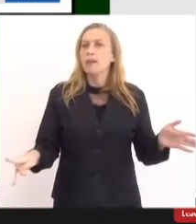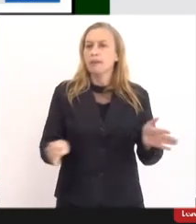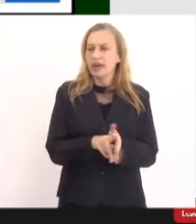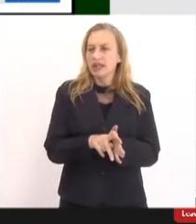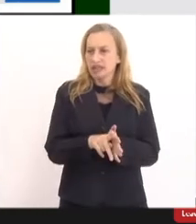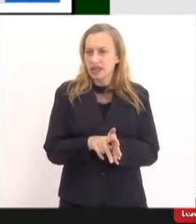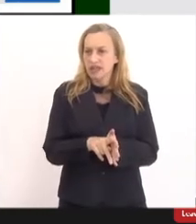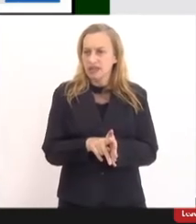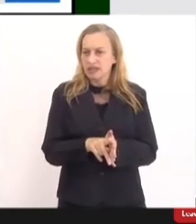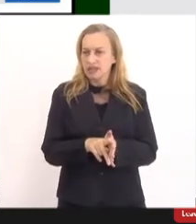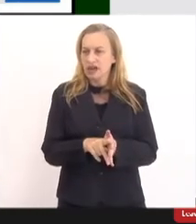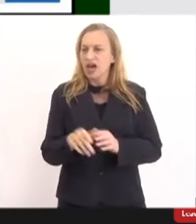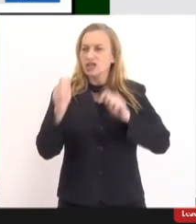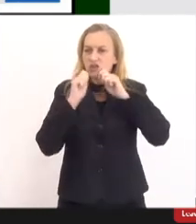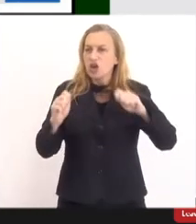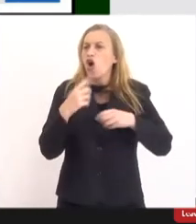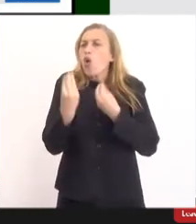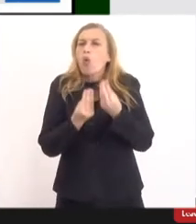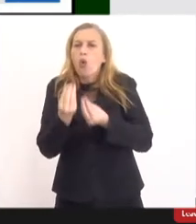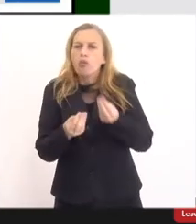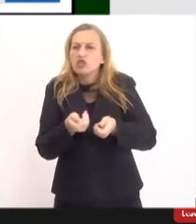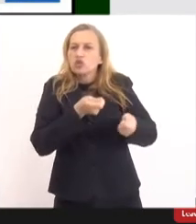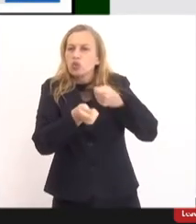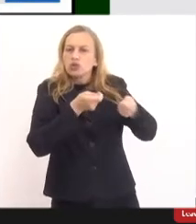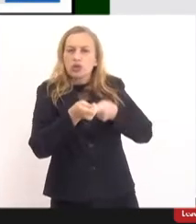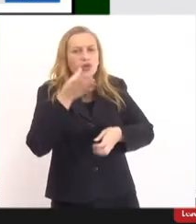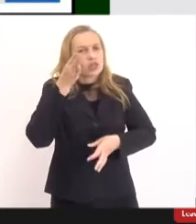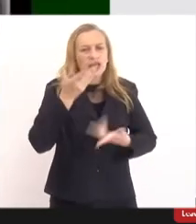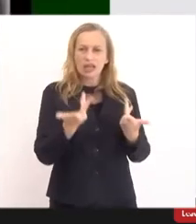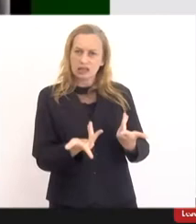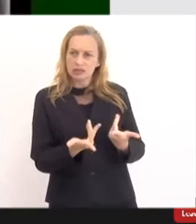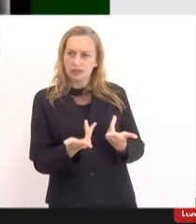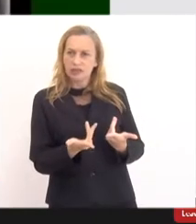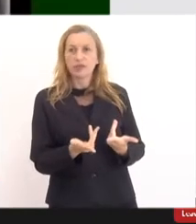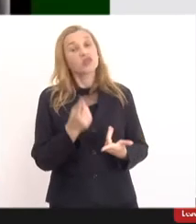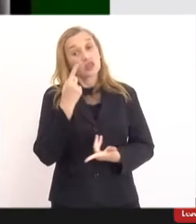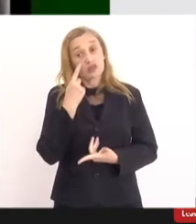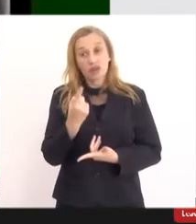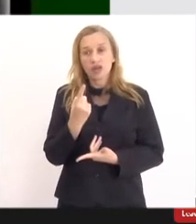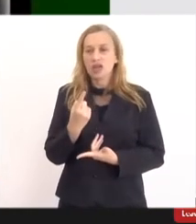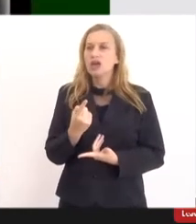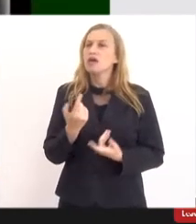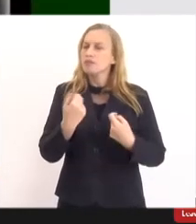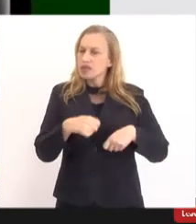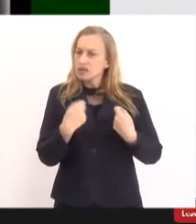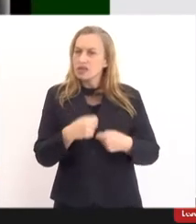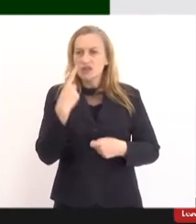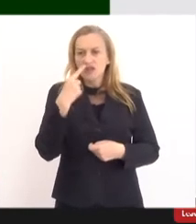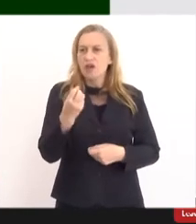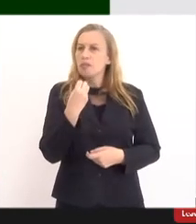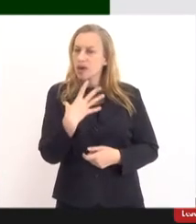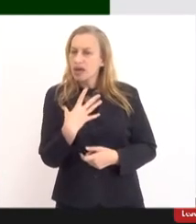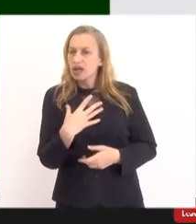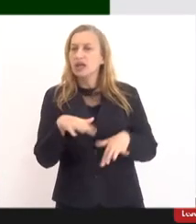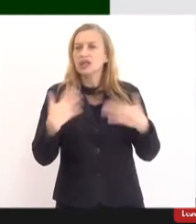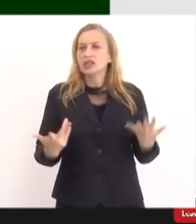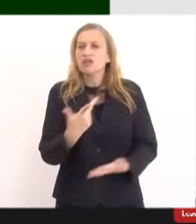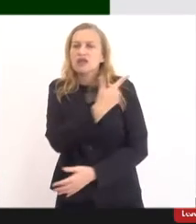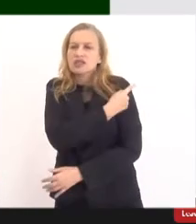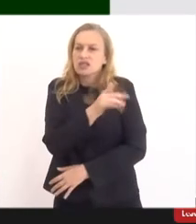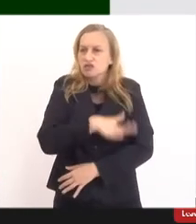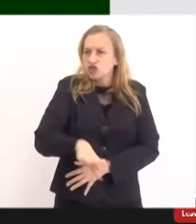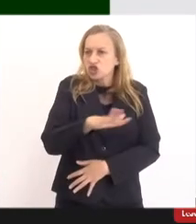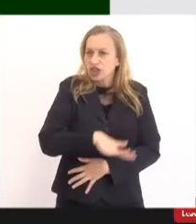Pharma está lá. Como é que a gente controla os conflitos de interesse, né? Isso aí, a gente tem que ver muito bem. Então, a vacinação de